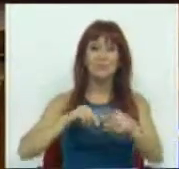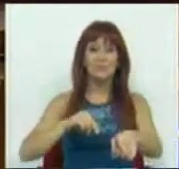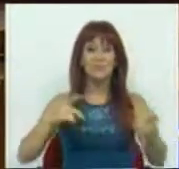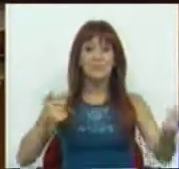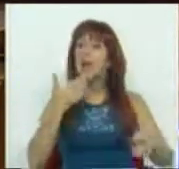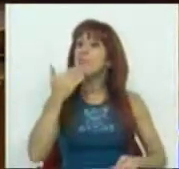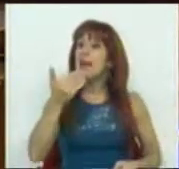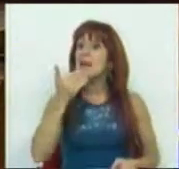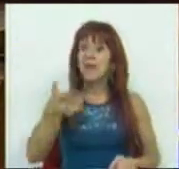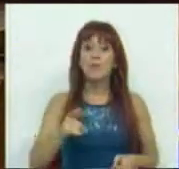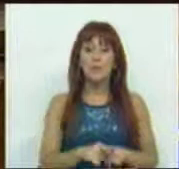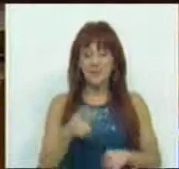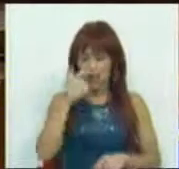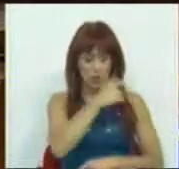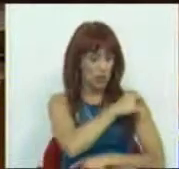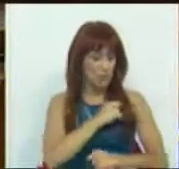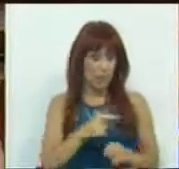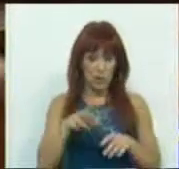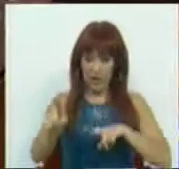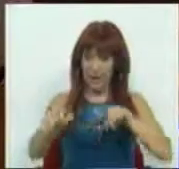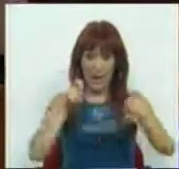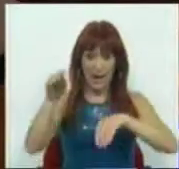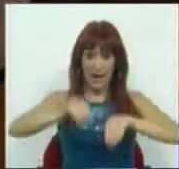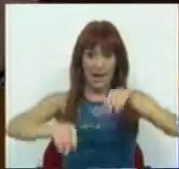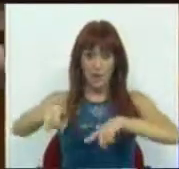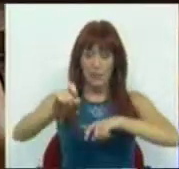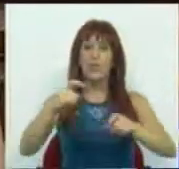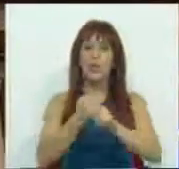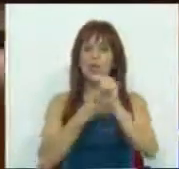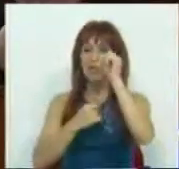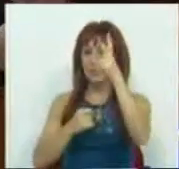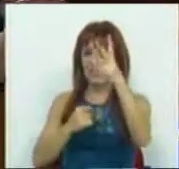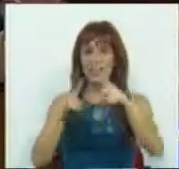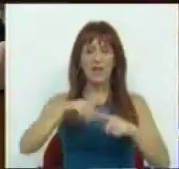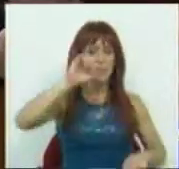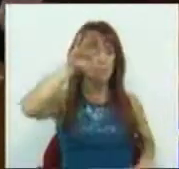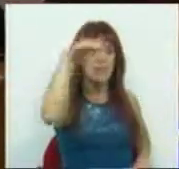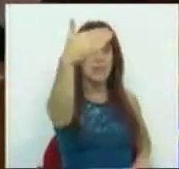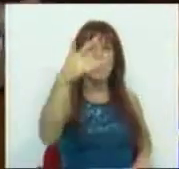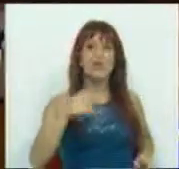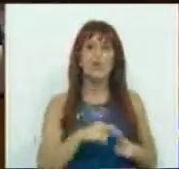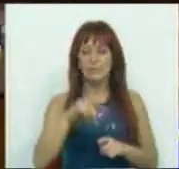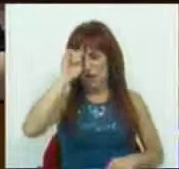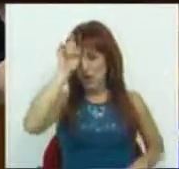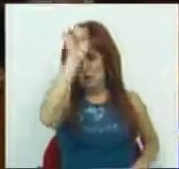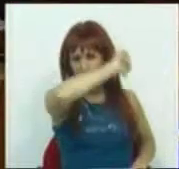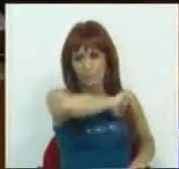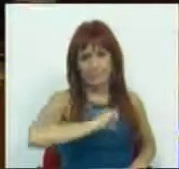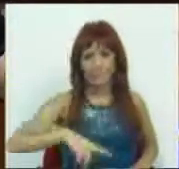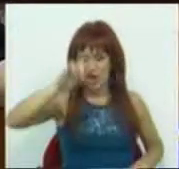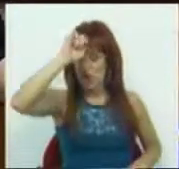pedir aos representantes eleitos é duas coisas. Em primeiro lugar, respeito.